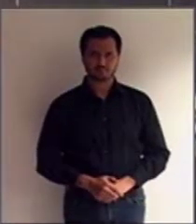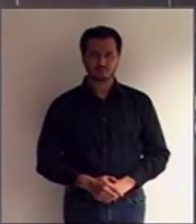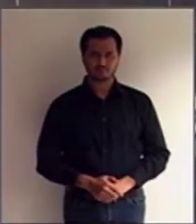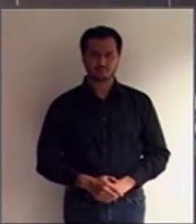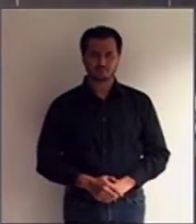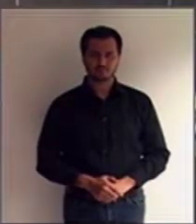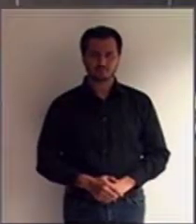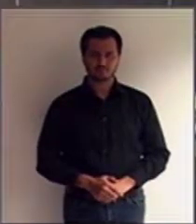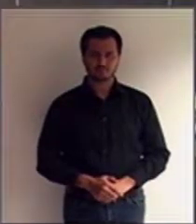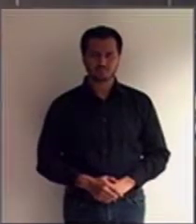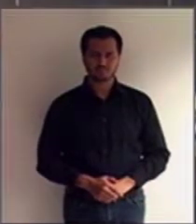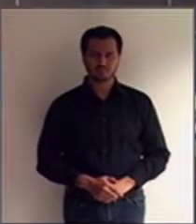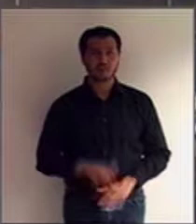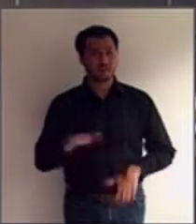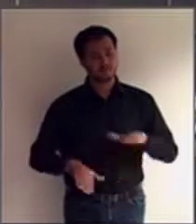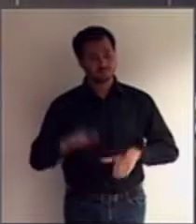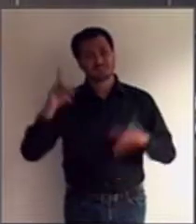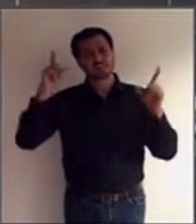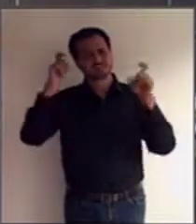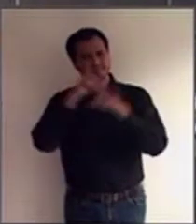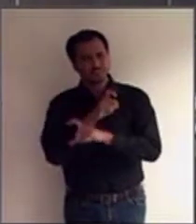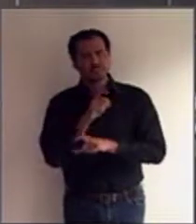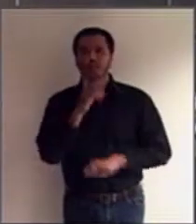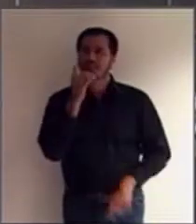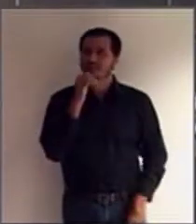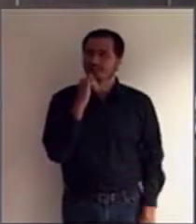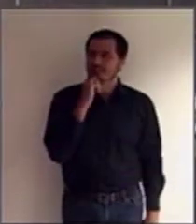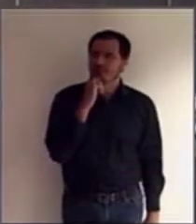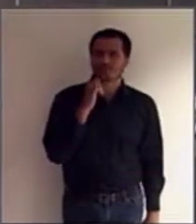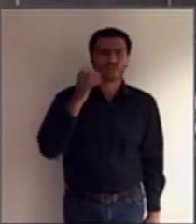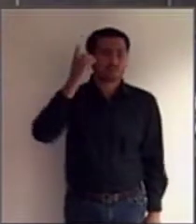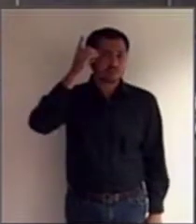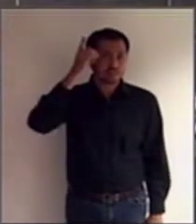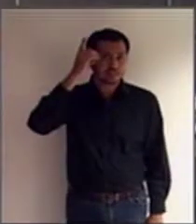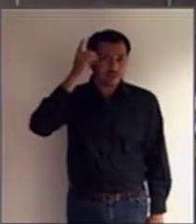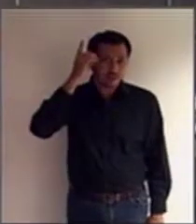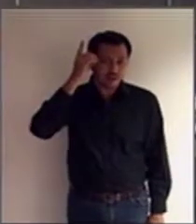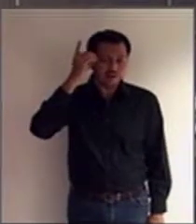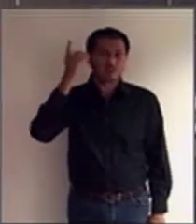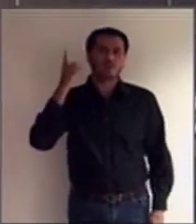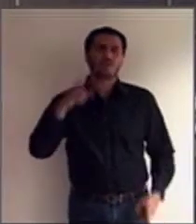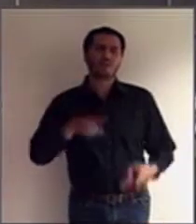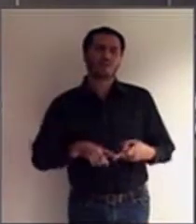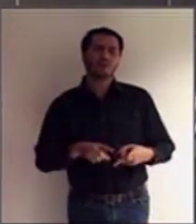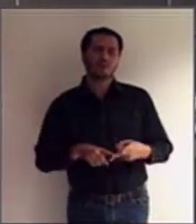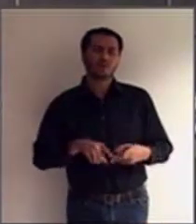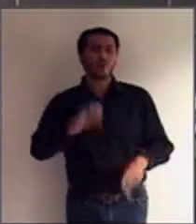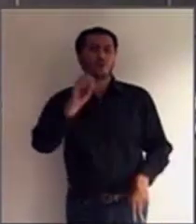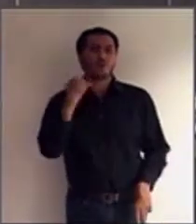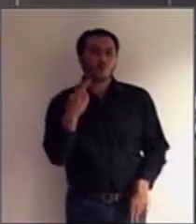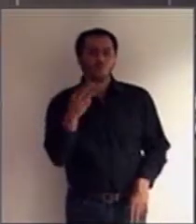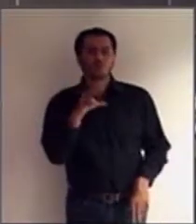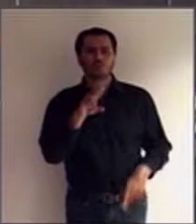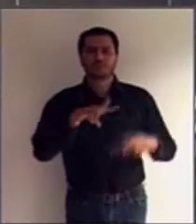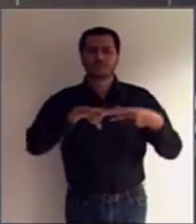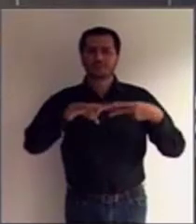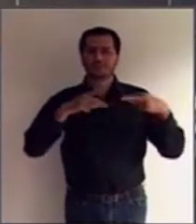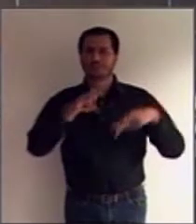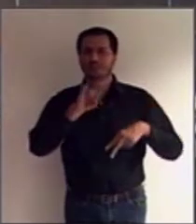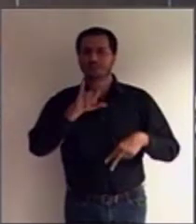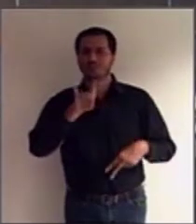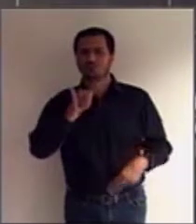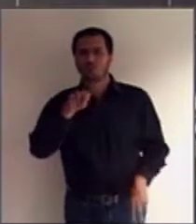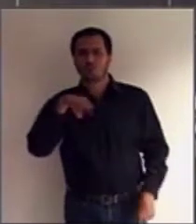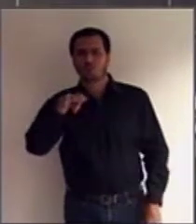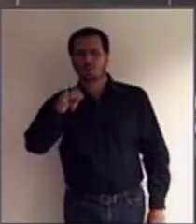seja, por exemplo, uma síndrome de Down, uma síndrome que gere um atraso no